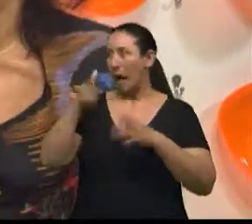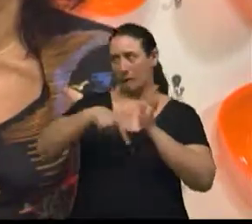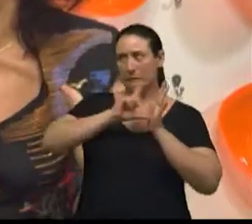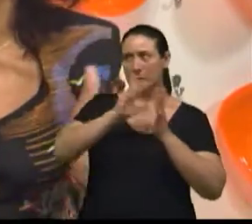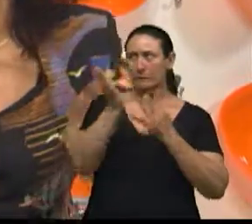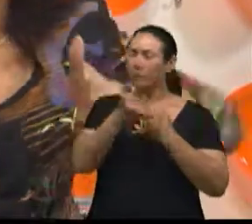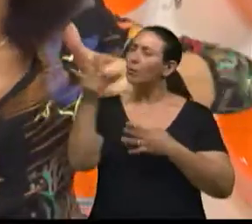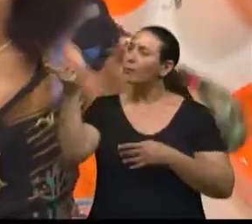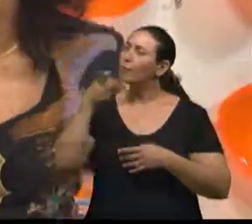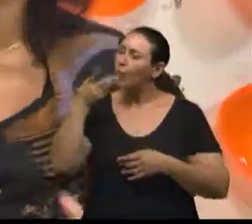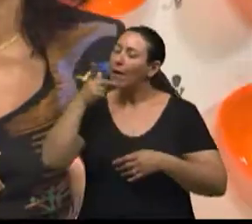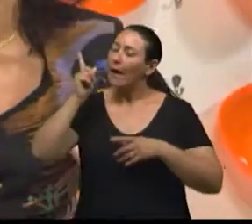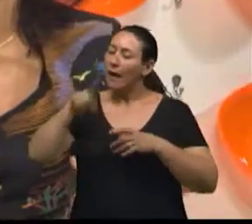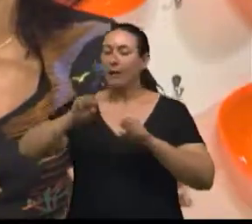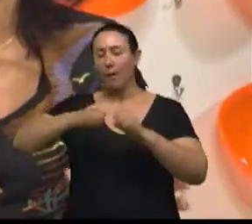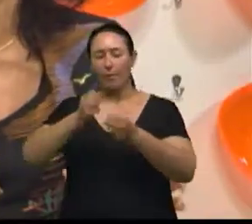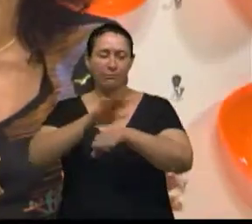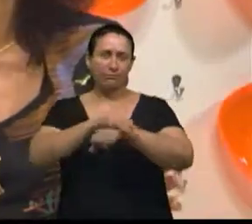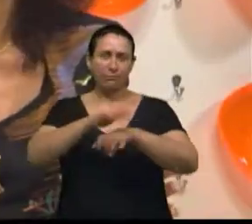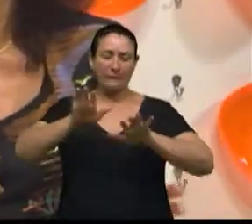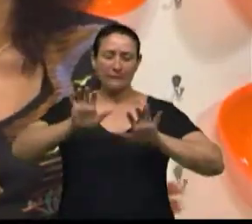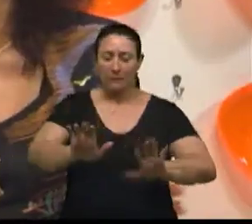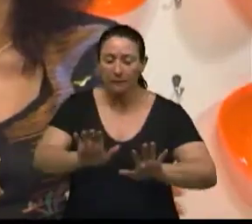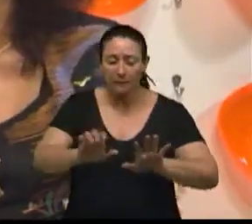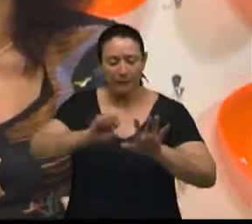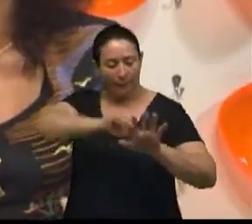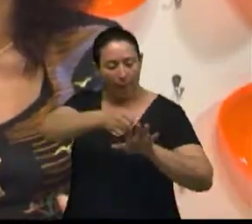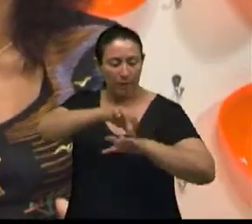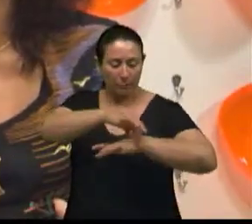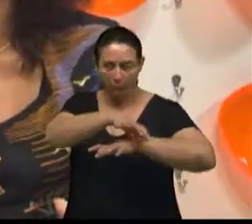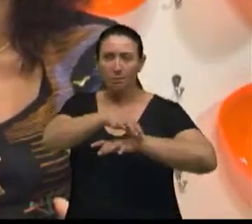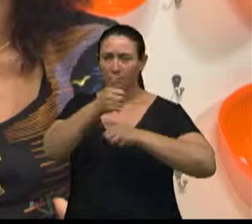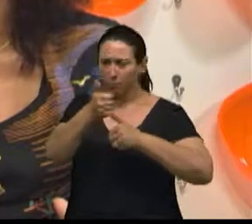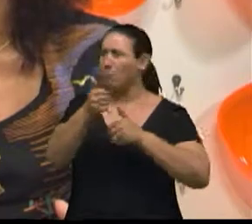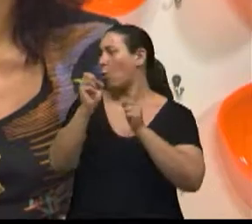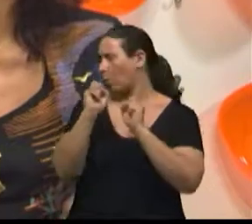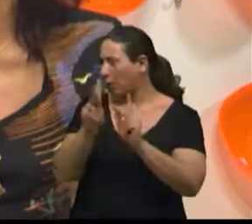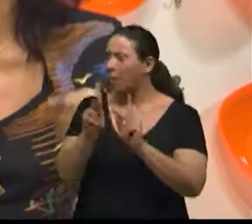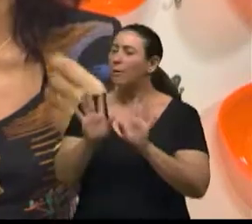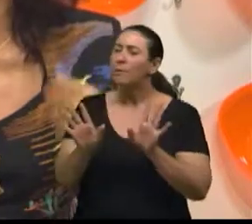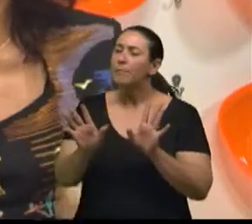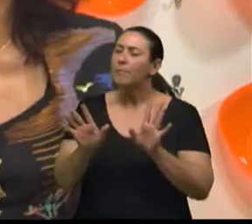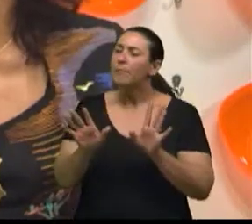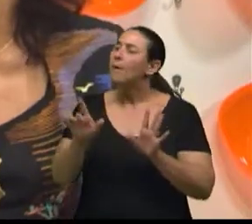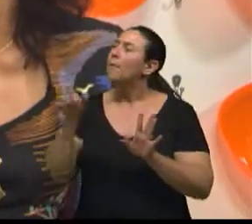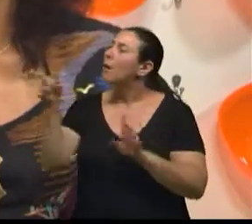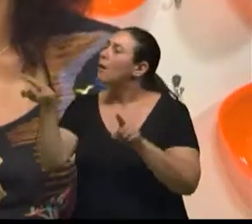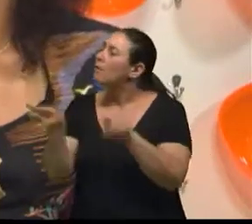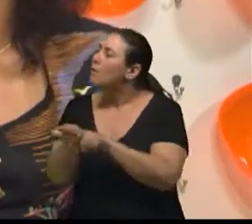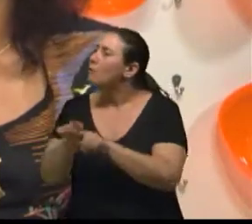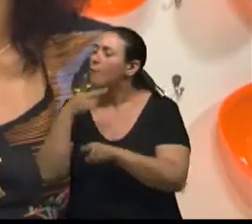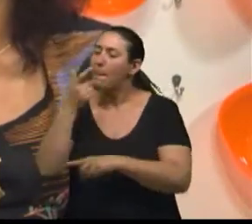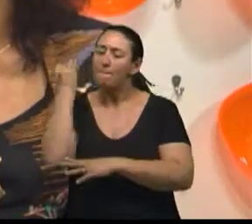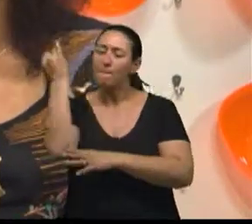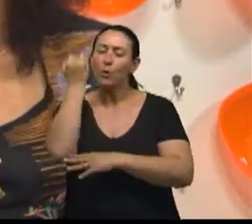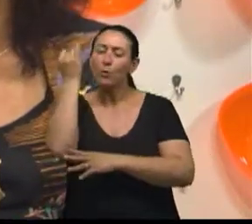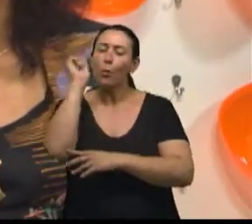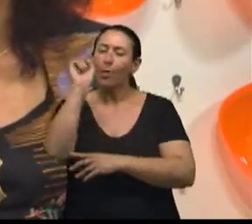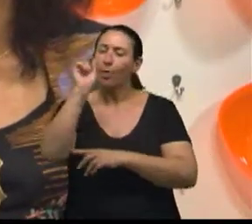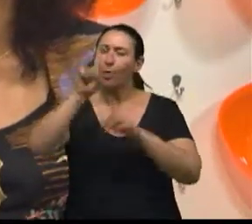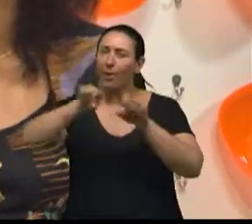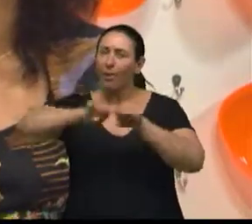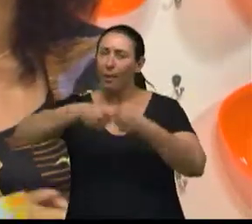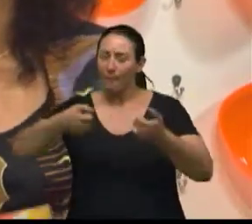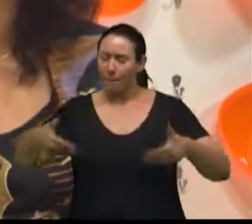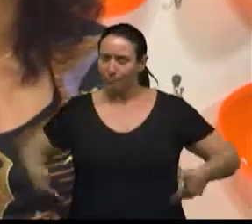fratura nos punhos, porque é involuntário, é uma forma de se proteger na hora da queda, né? E a fratura no quadril. Então, vamos